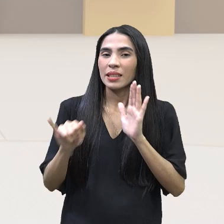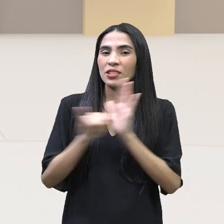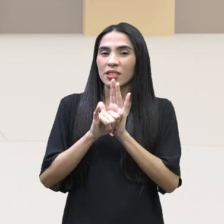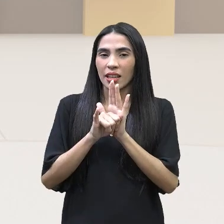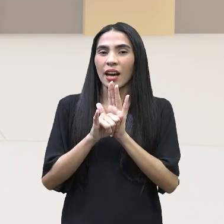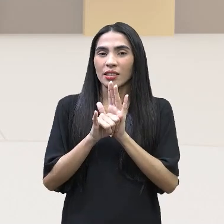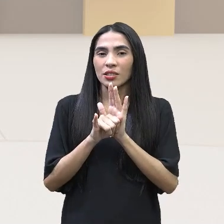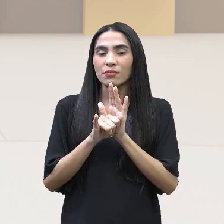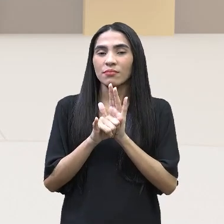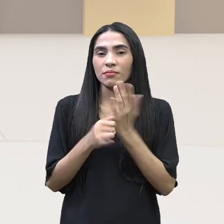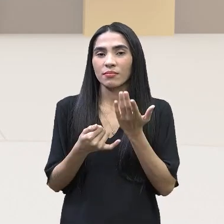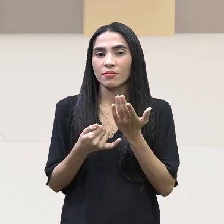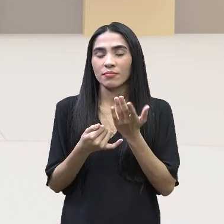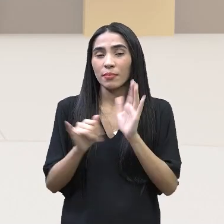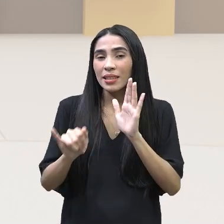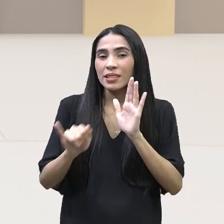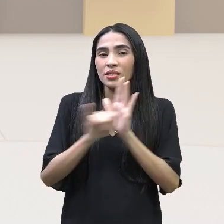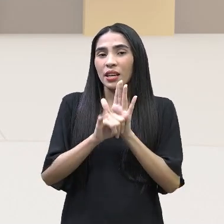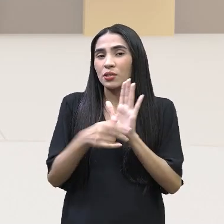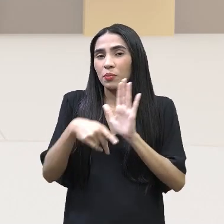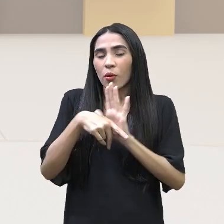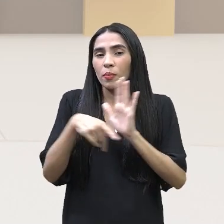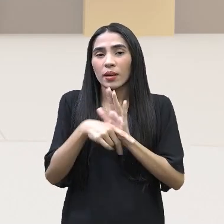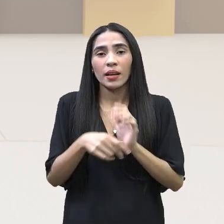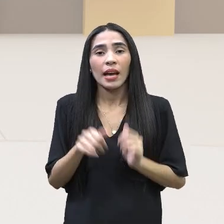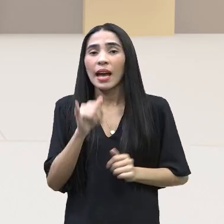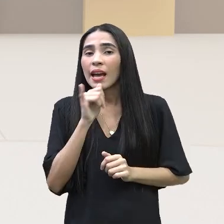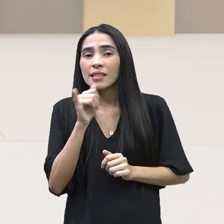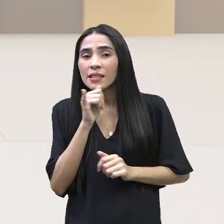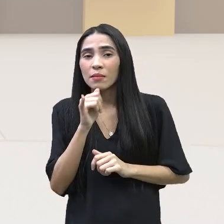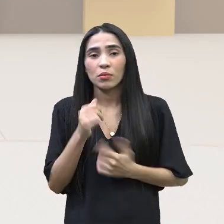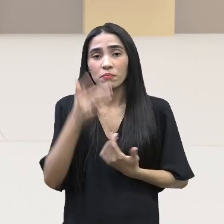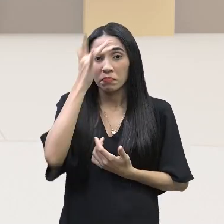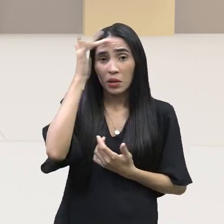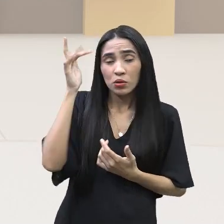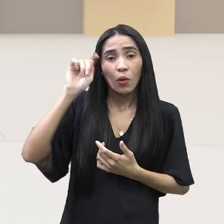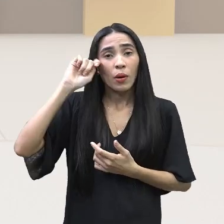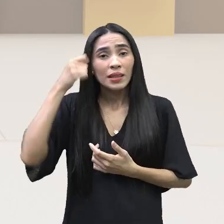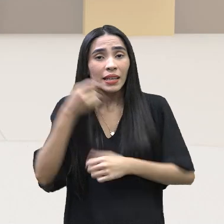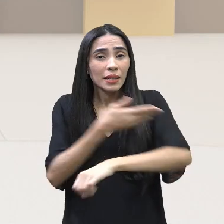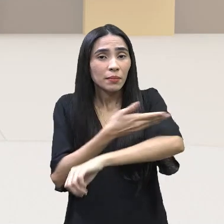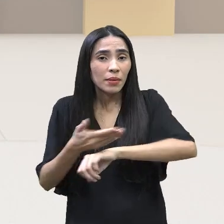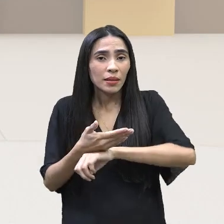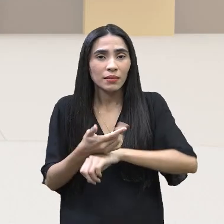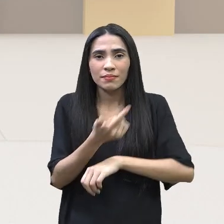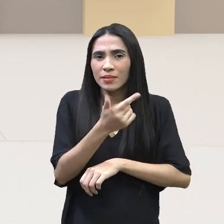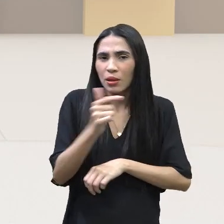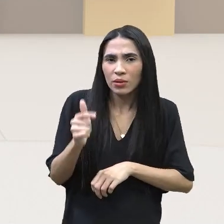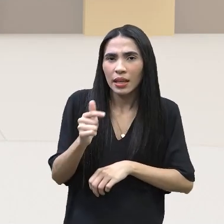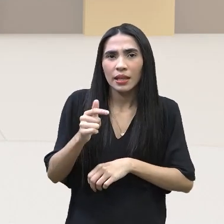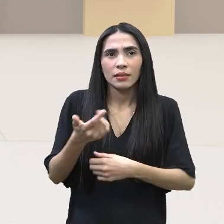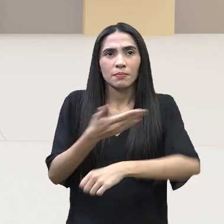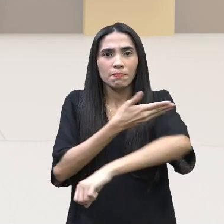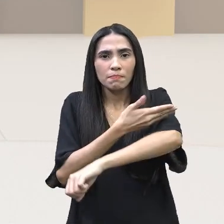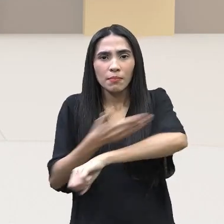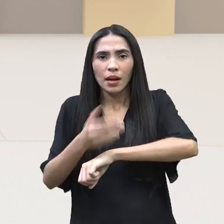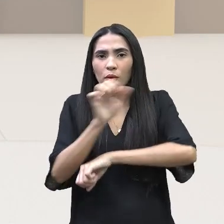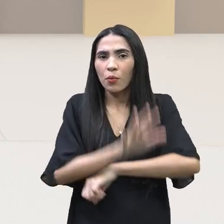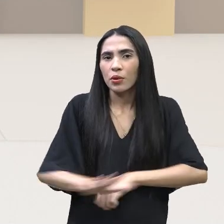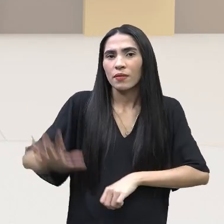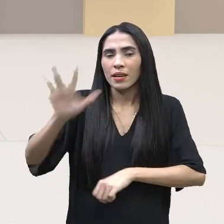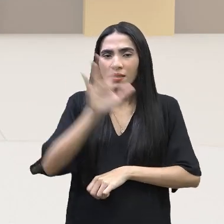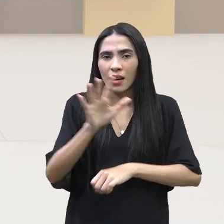mesmo se aplica a outras identidades, como, por exemplo, o negro e branco. Não existe o branco universal, nem o negro.